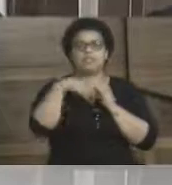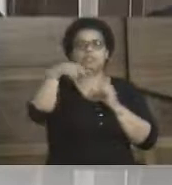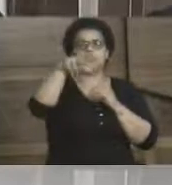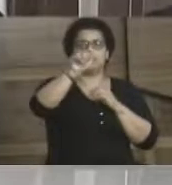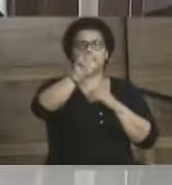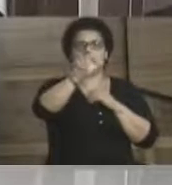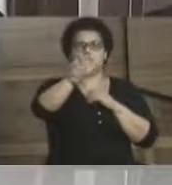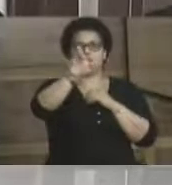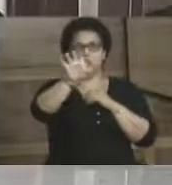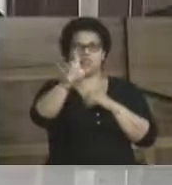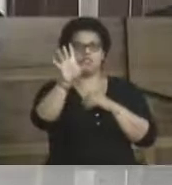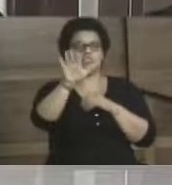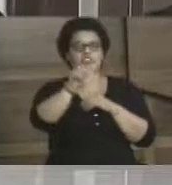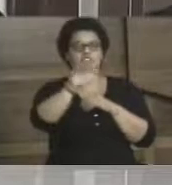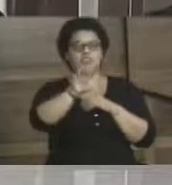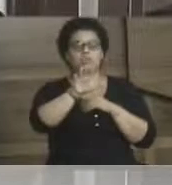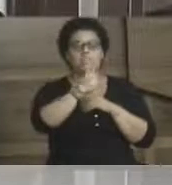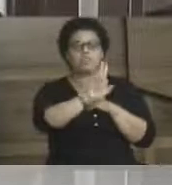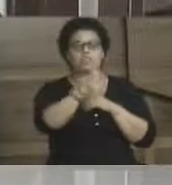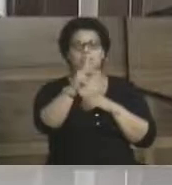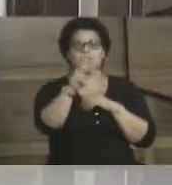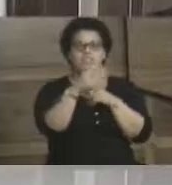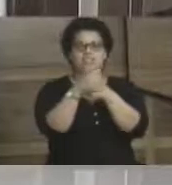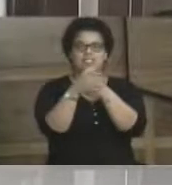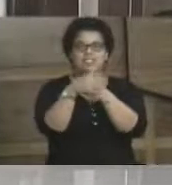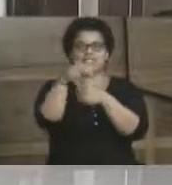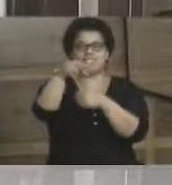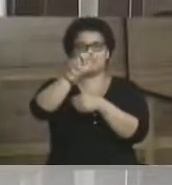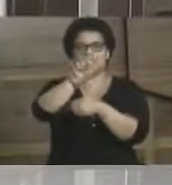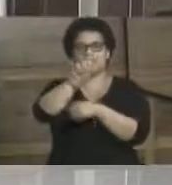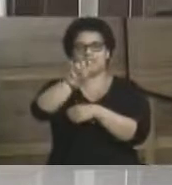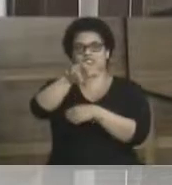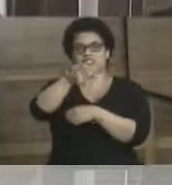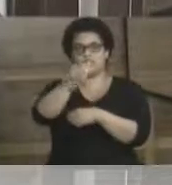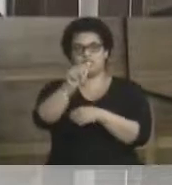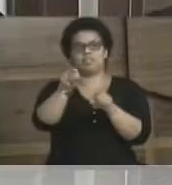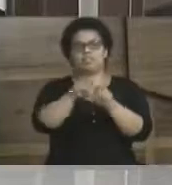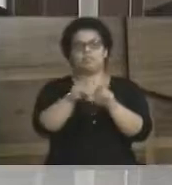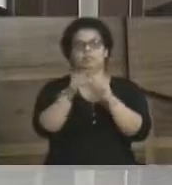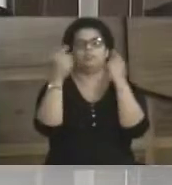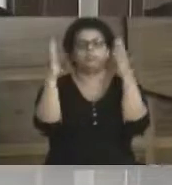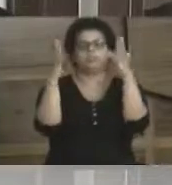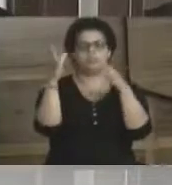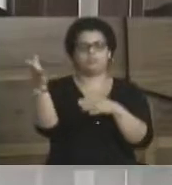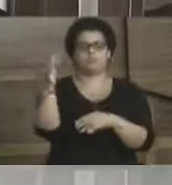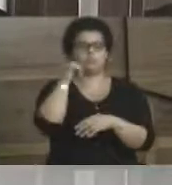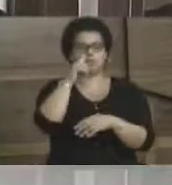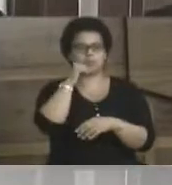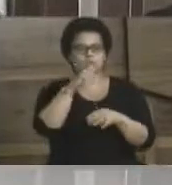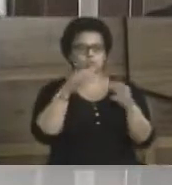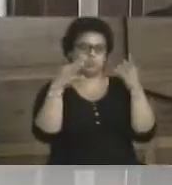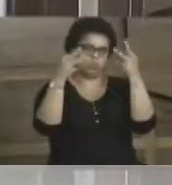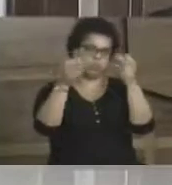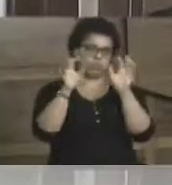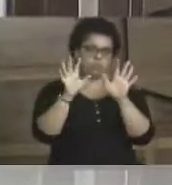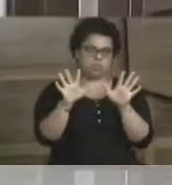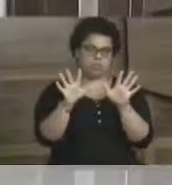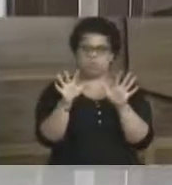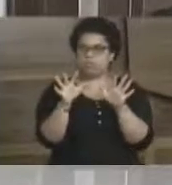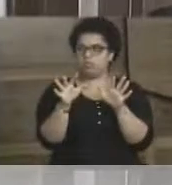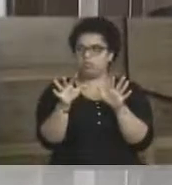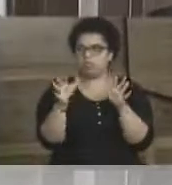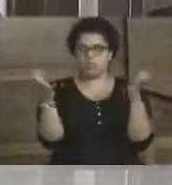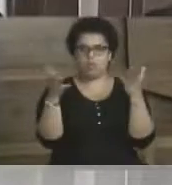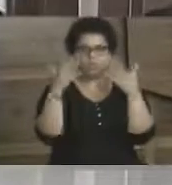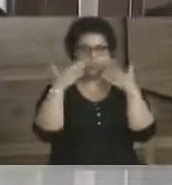que a gente chama ela carinhosamente de Nazinha, parabenizar ela também. Vou parabenizar amanhã, mas quero deixar de público